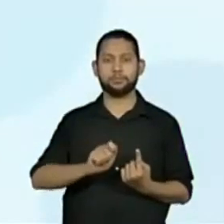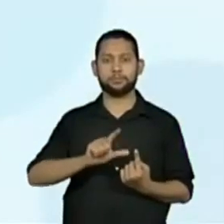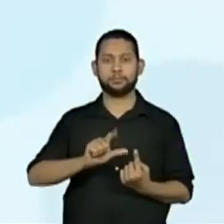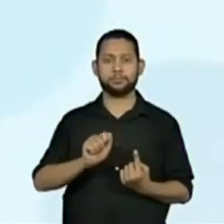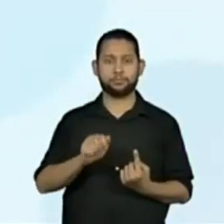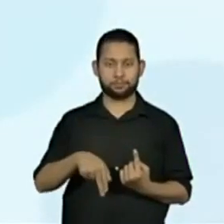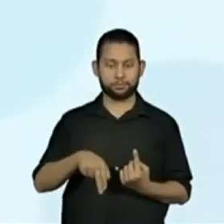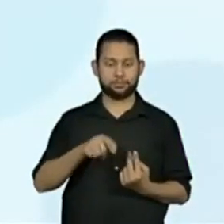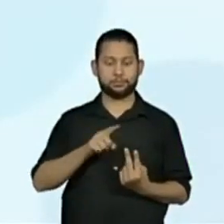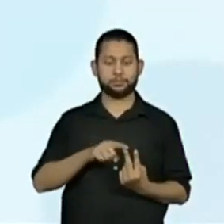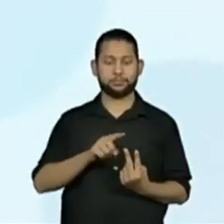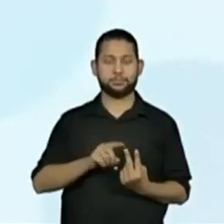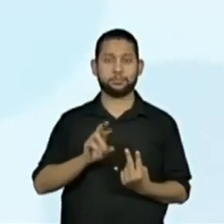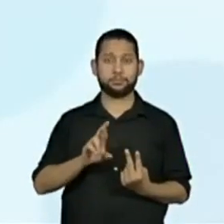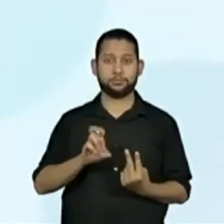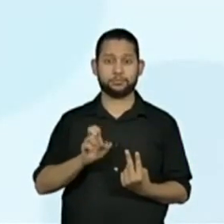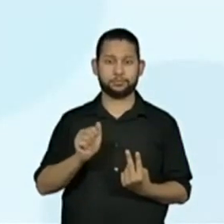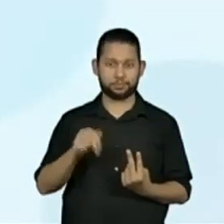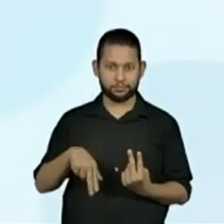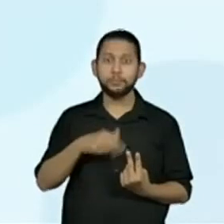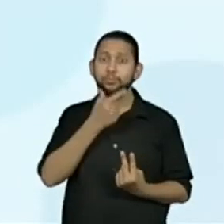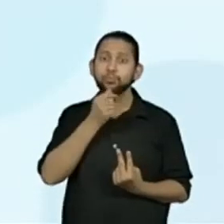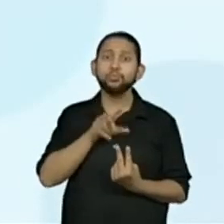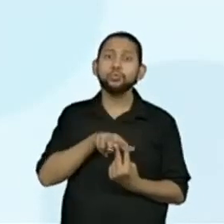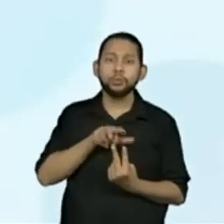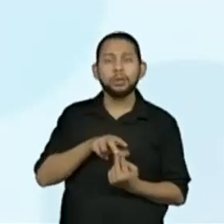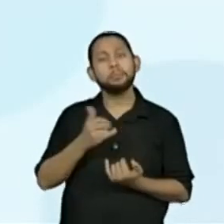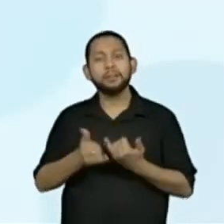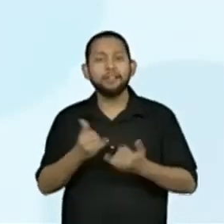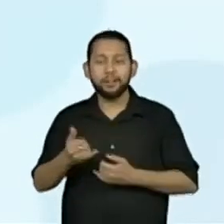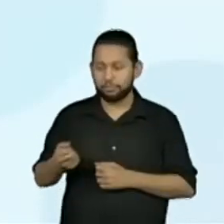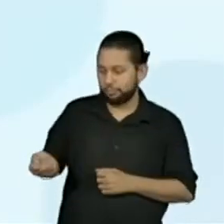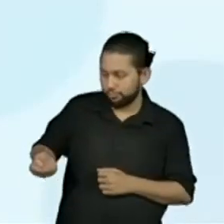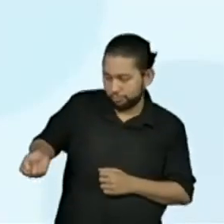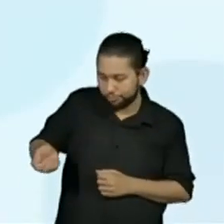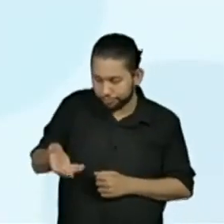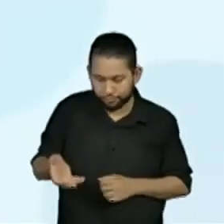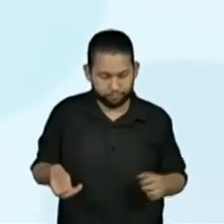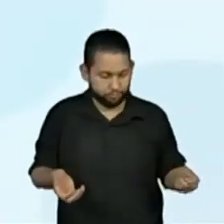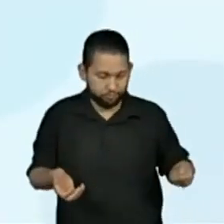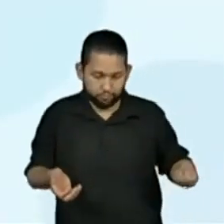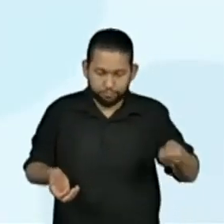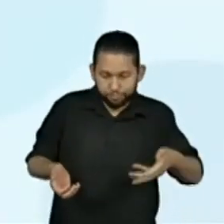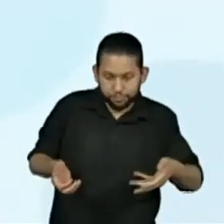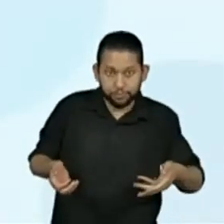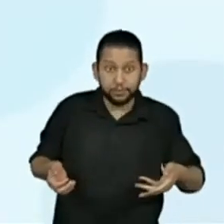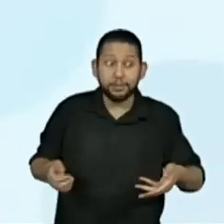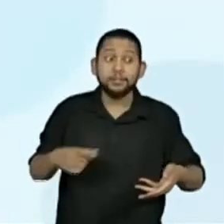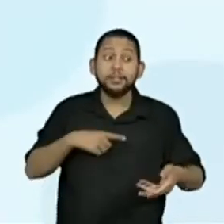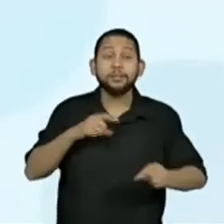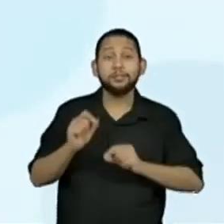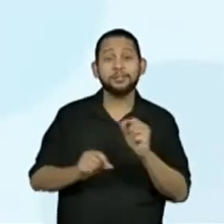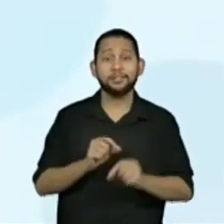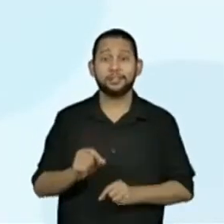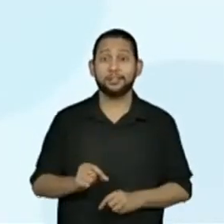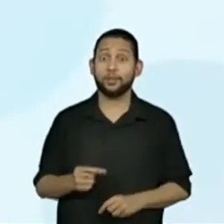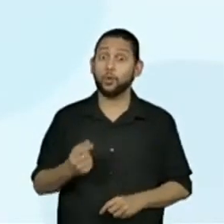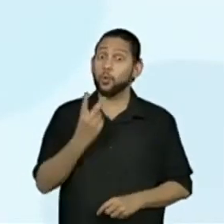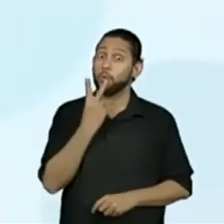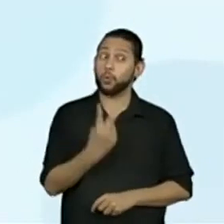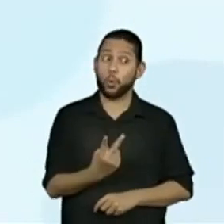Renan estavam brincando de jogar dados. Eles estavam com dois dados.